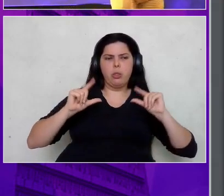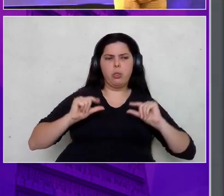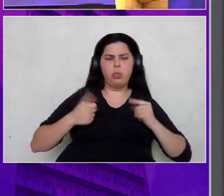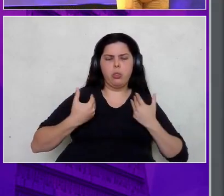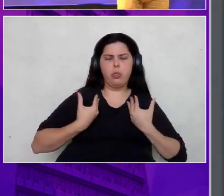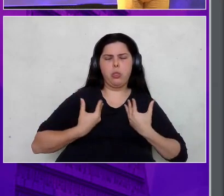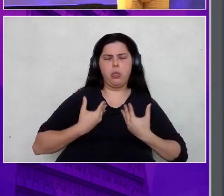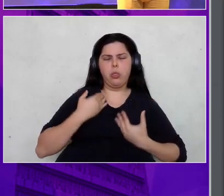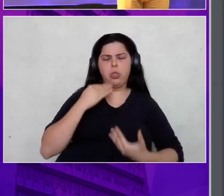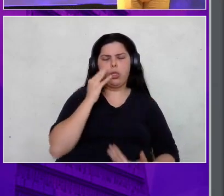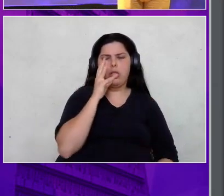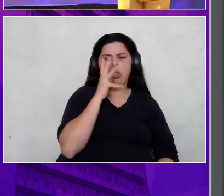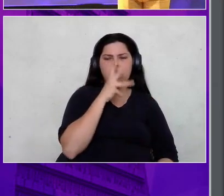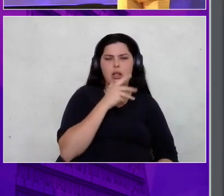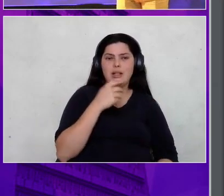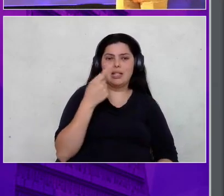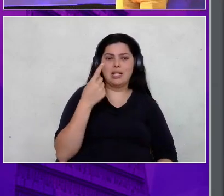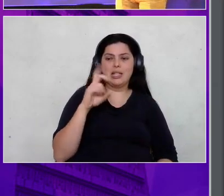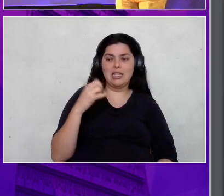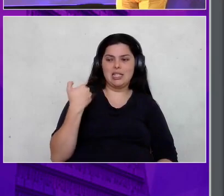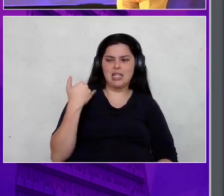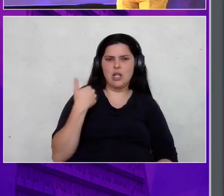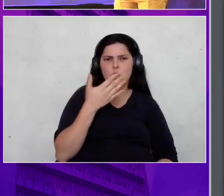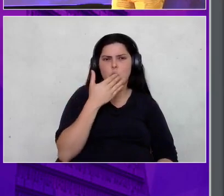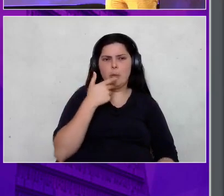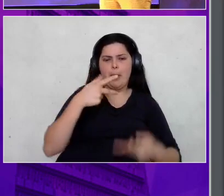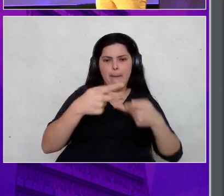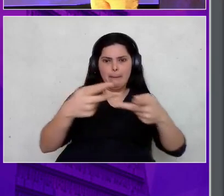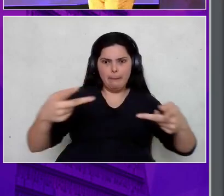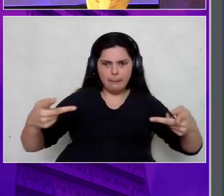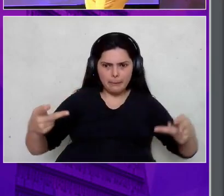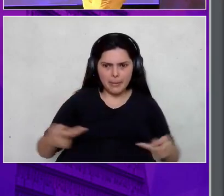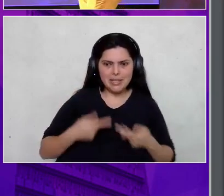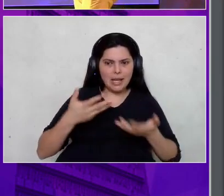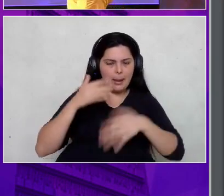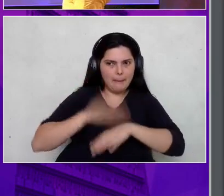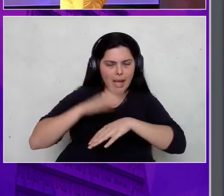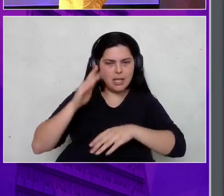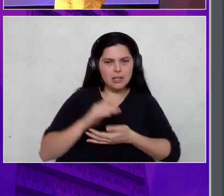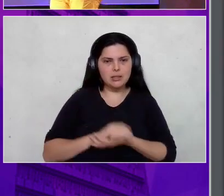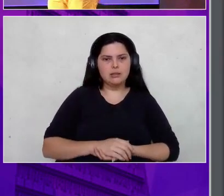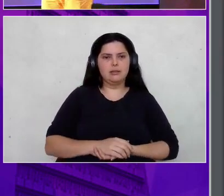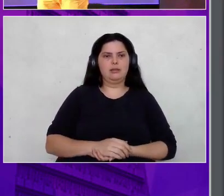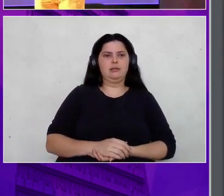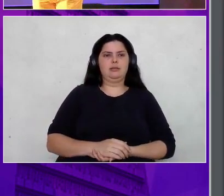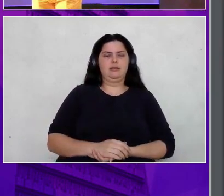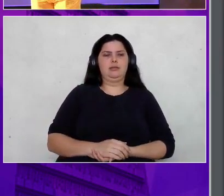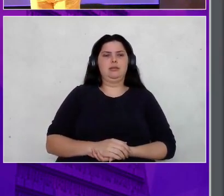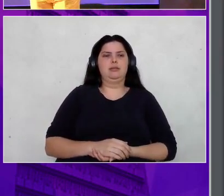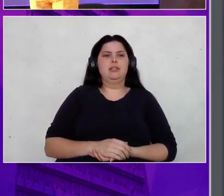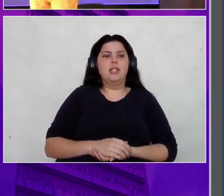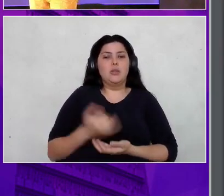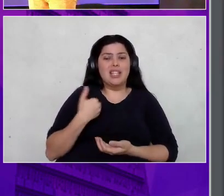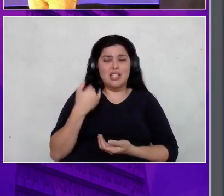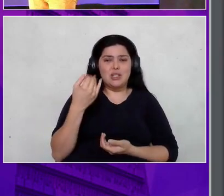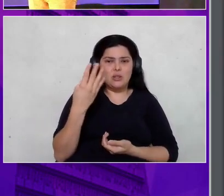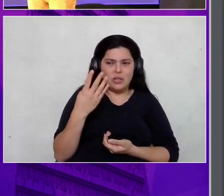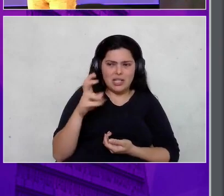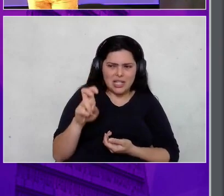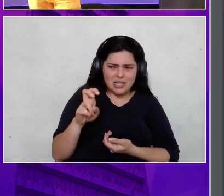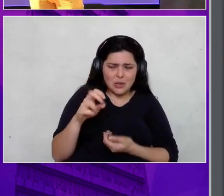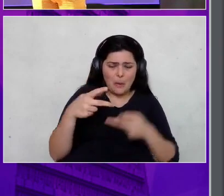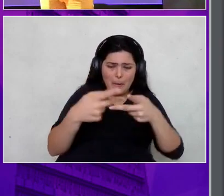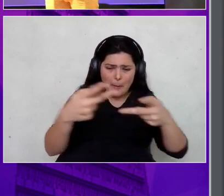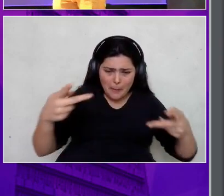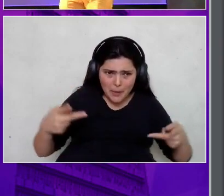Cara, aos 15 anos, a gente comia uma pizza inteira e ainda queria mais, né? Eu estou com 45. Você põe uma pizza ali, eu pego dois